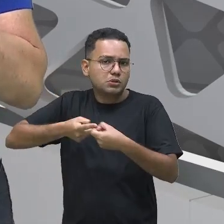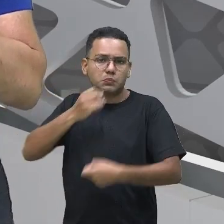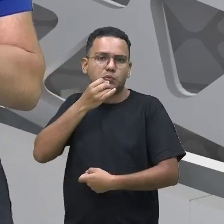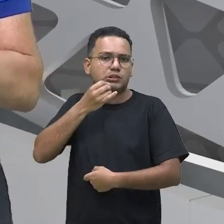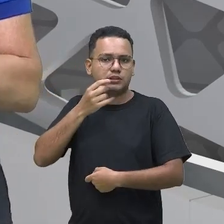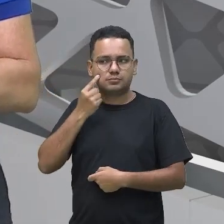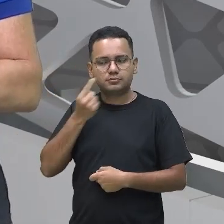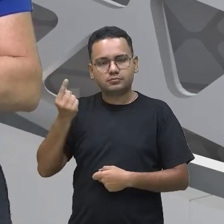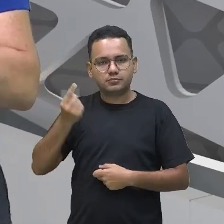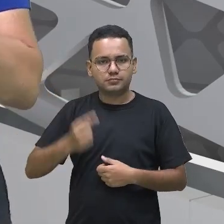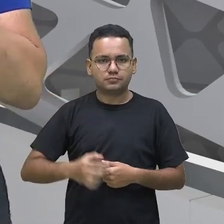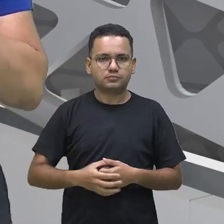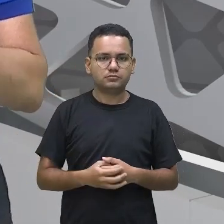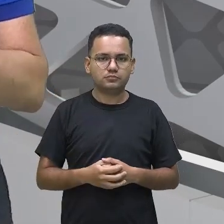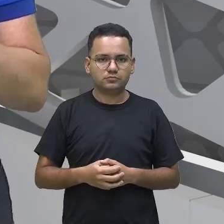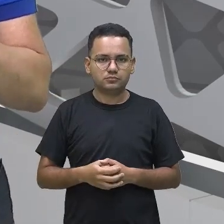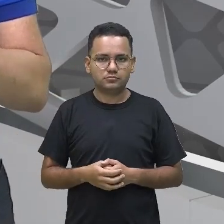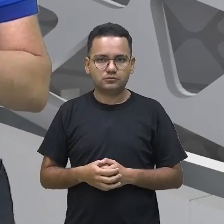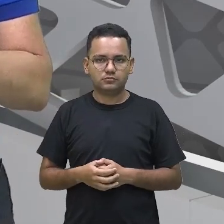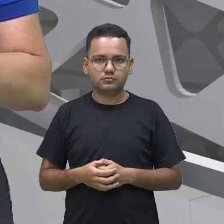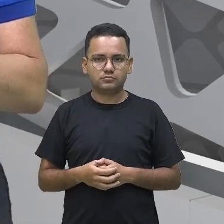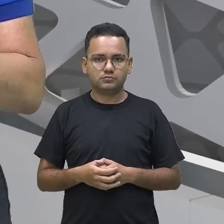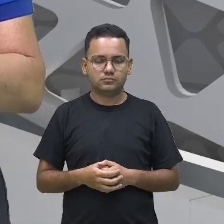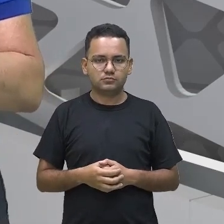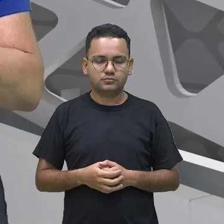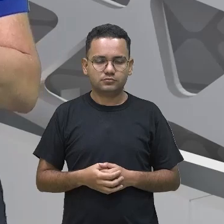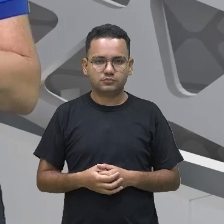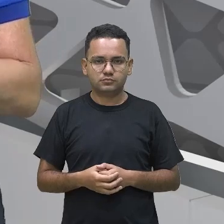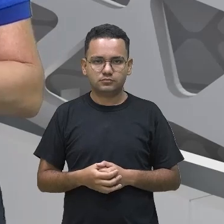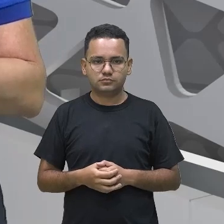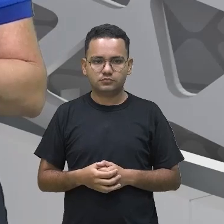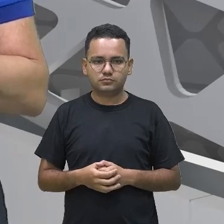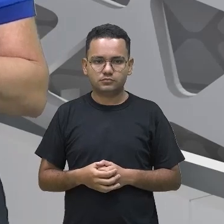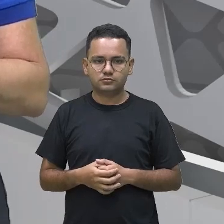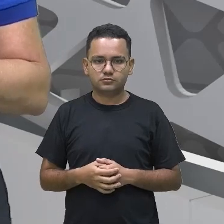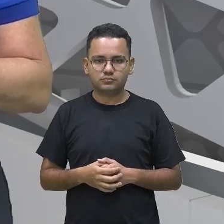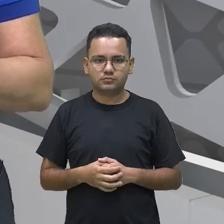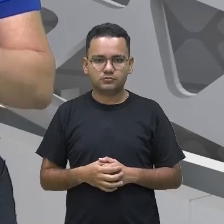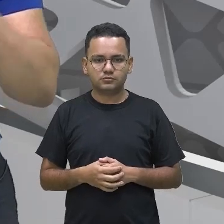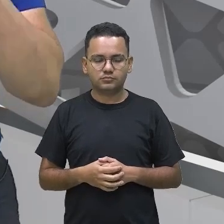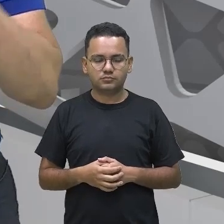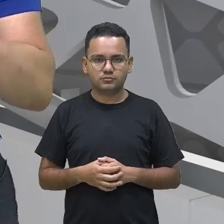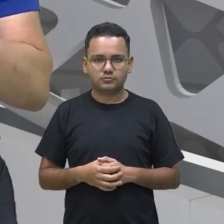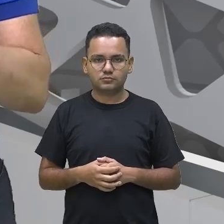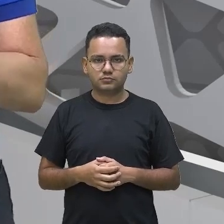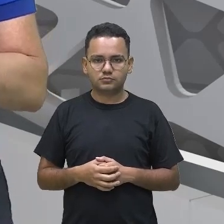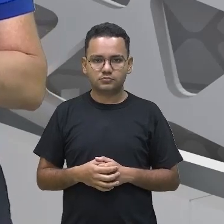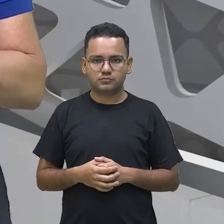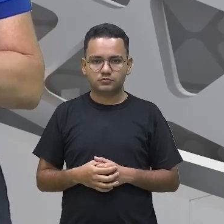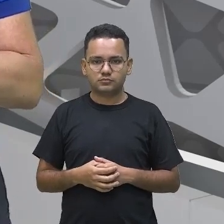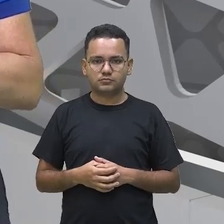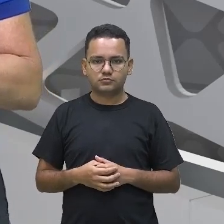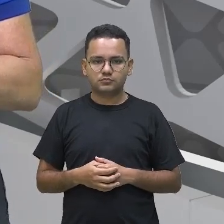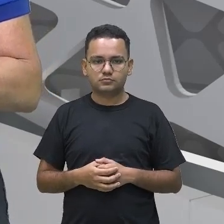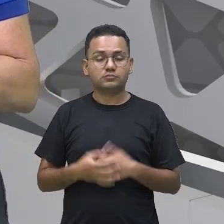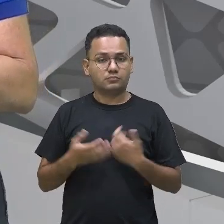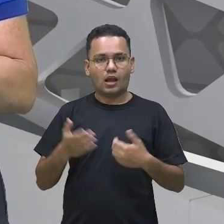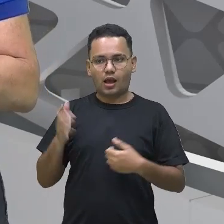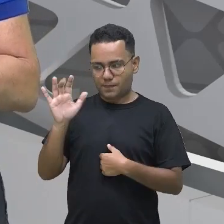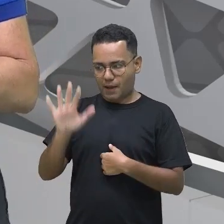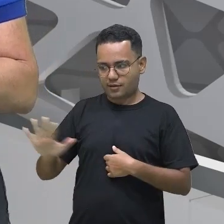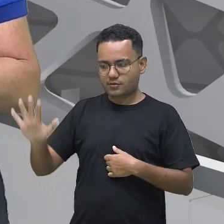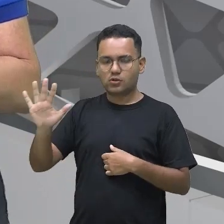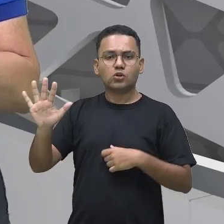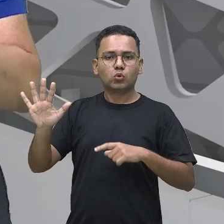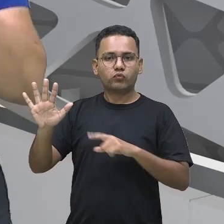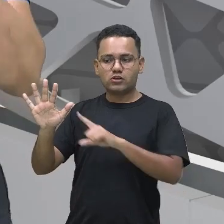Então, a imagem que você deve representar daquilo que você coloca no infográfico também é